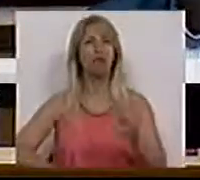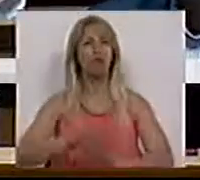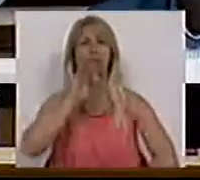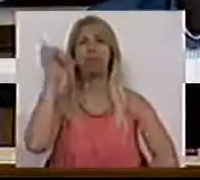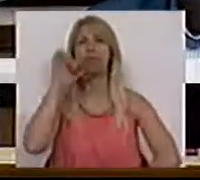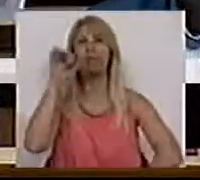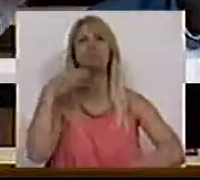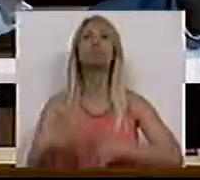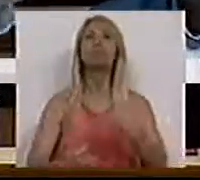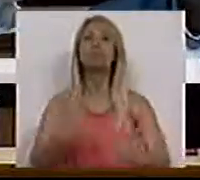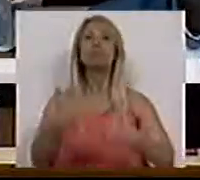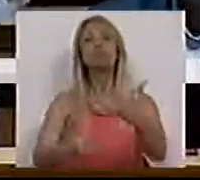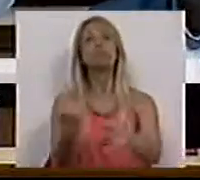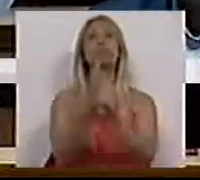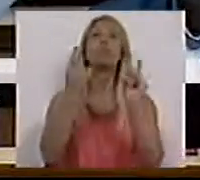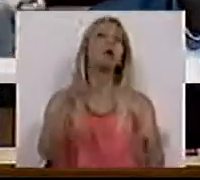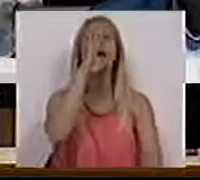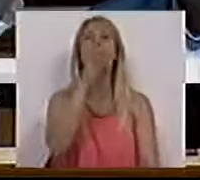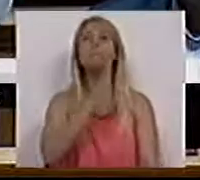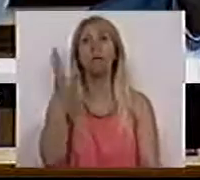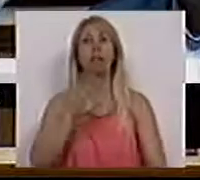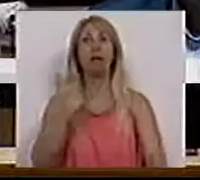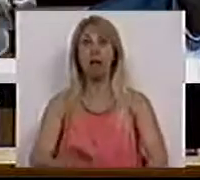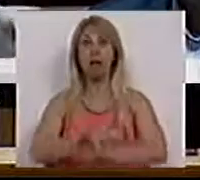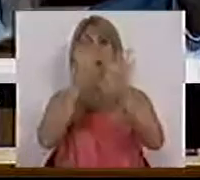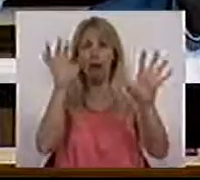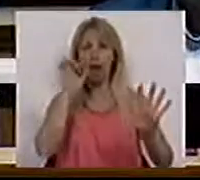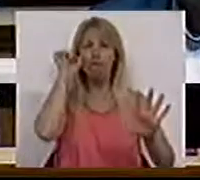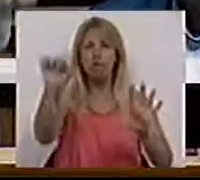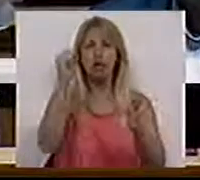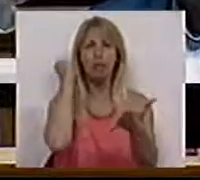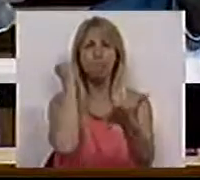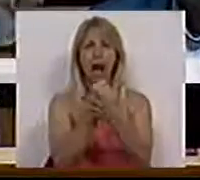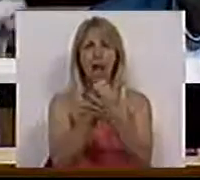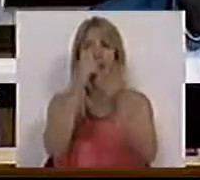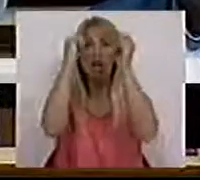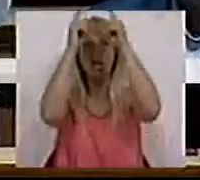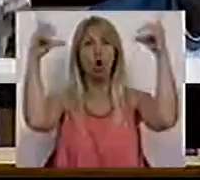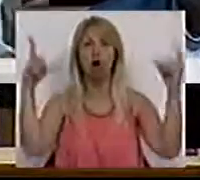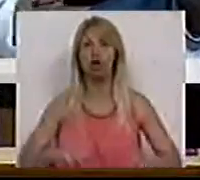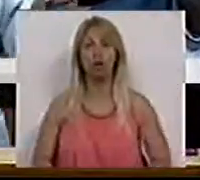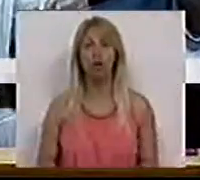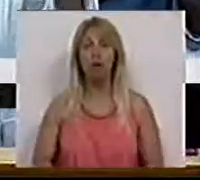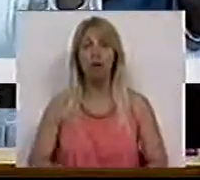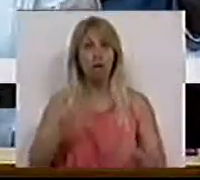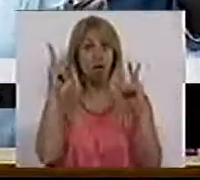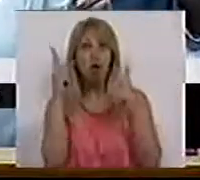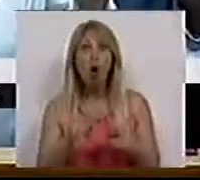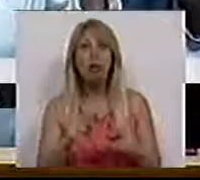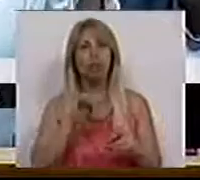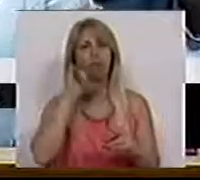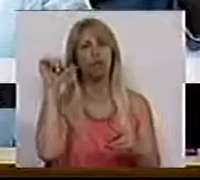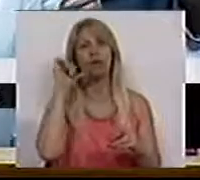sequência, porque na prática está clara a vossa marca ideológica. Os cortes são